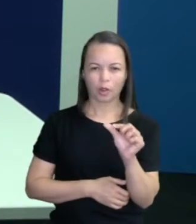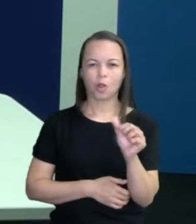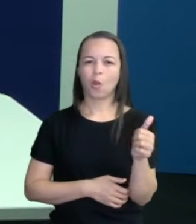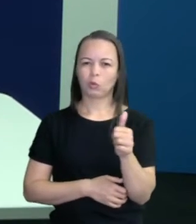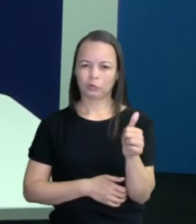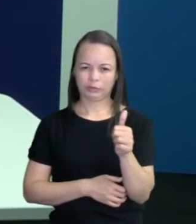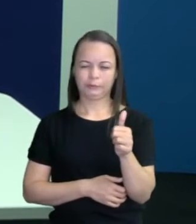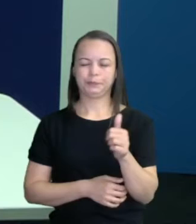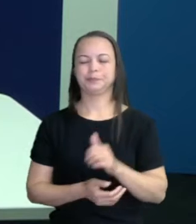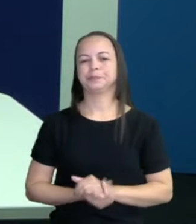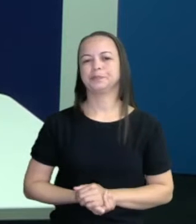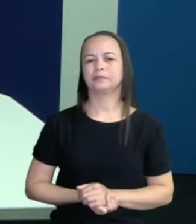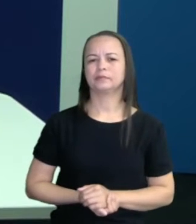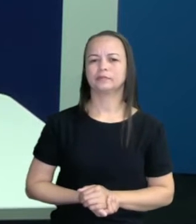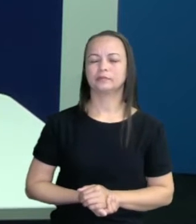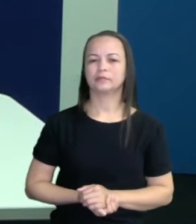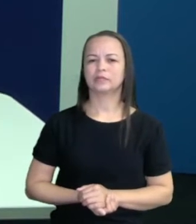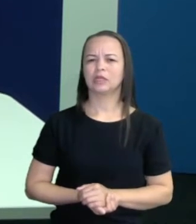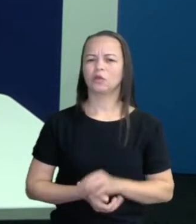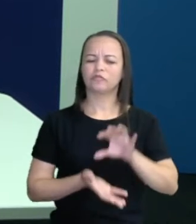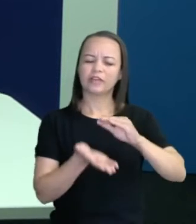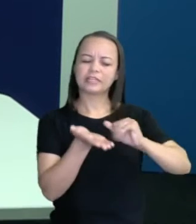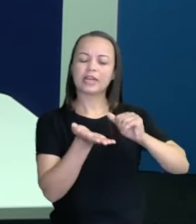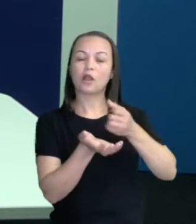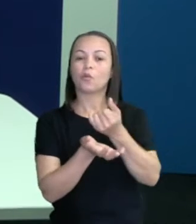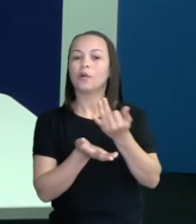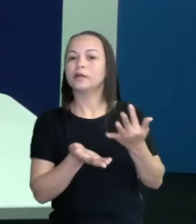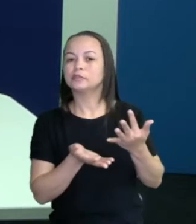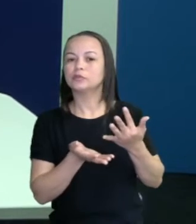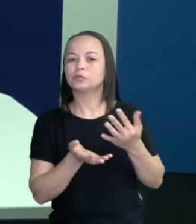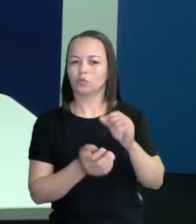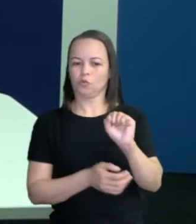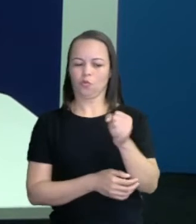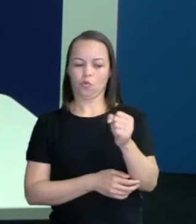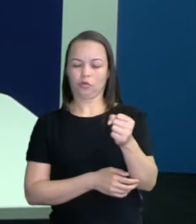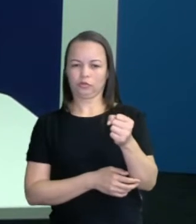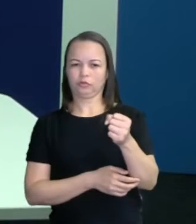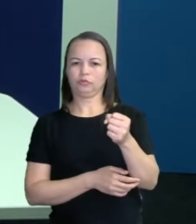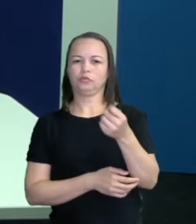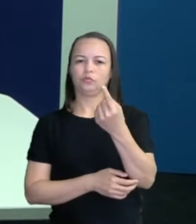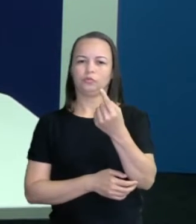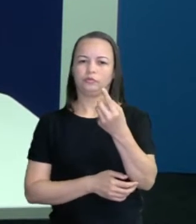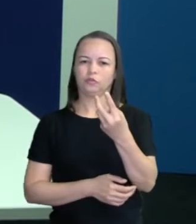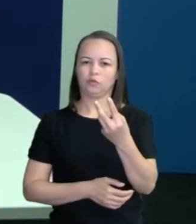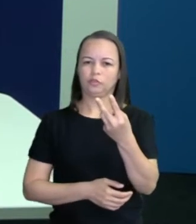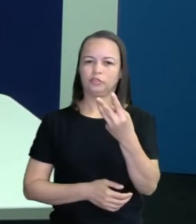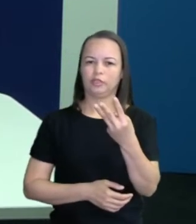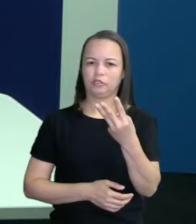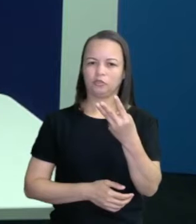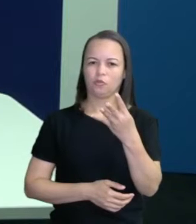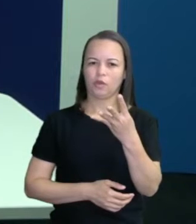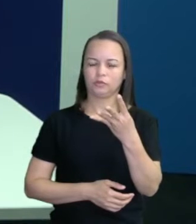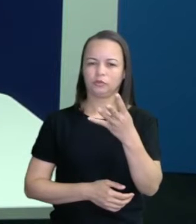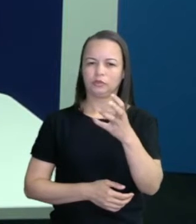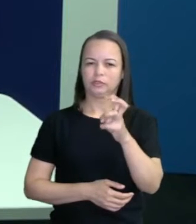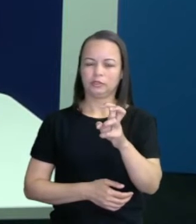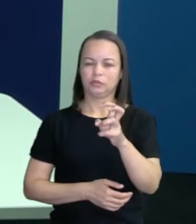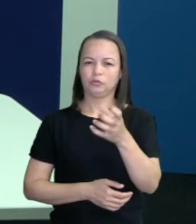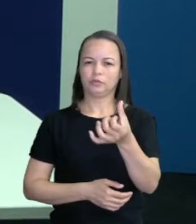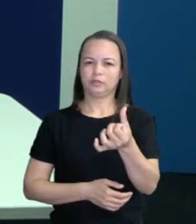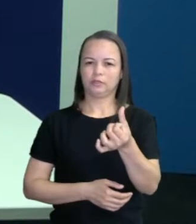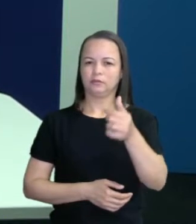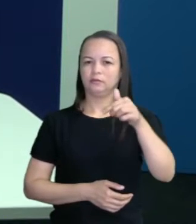11, professora. Quanto é que a gente vai tirar dele aqui? 8. 1, 2, 3, 4,